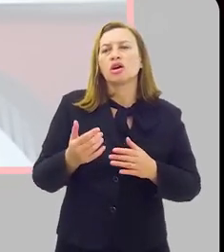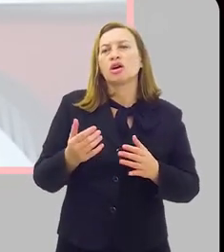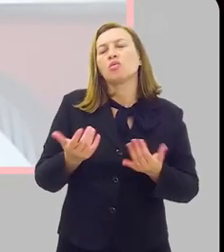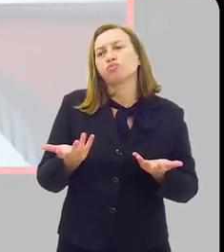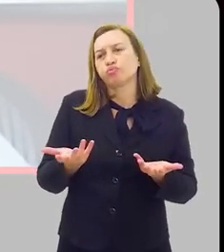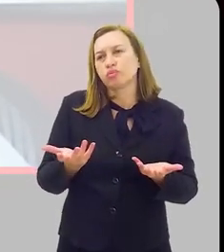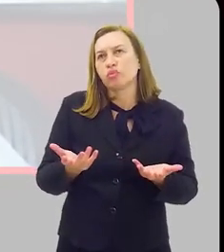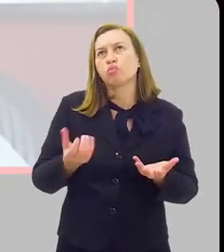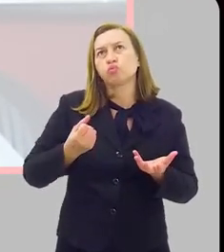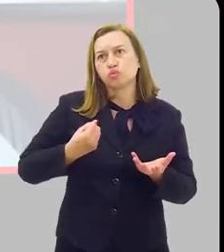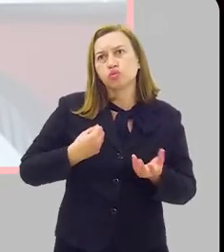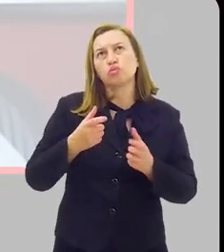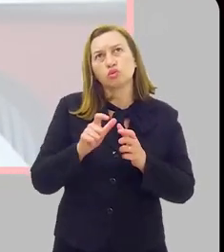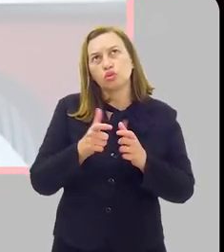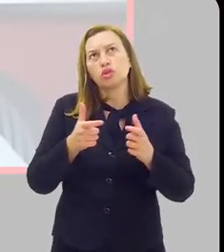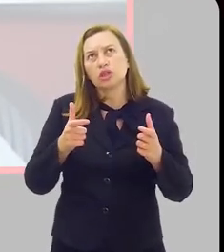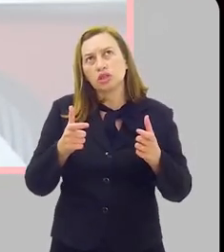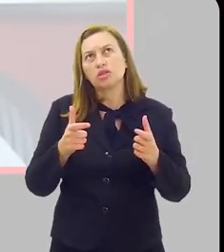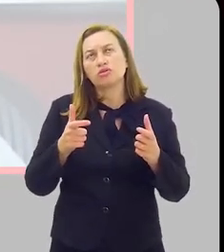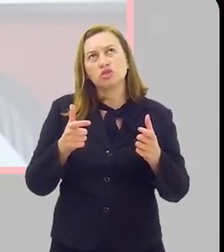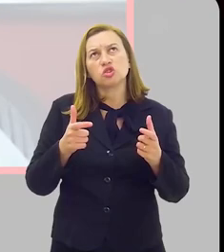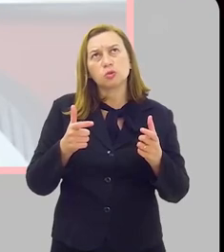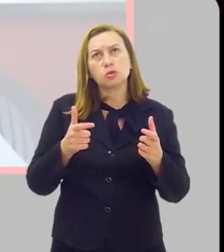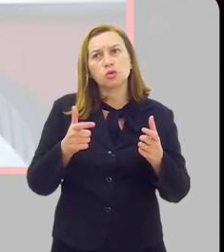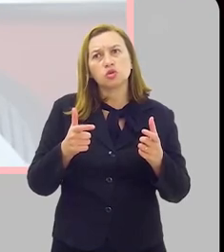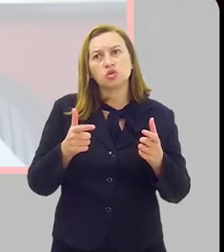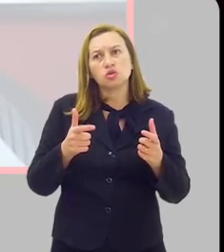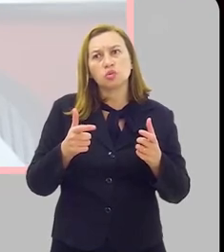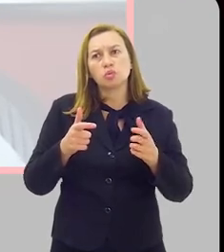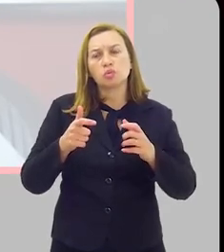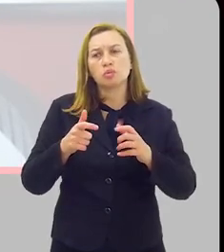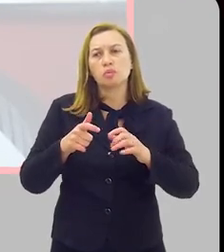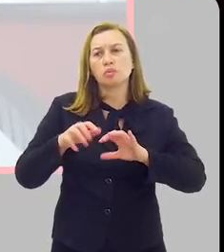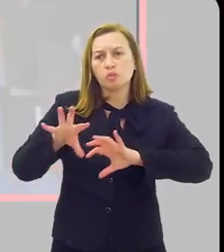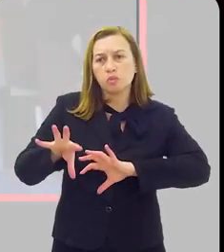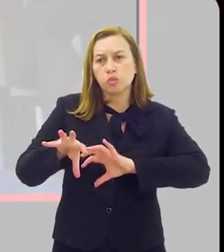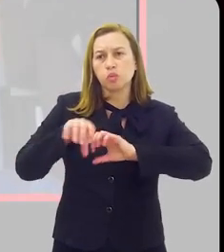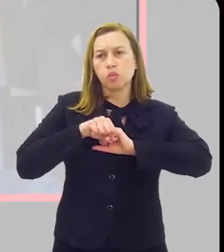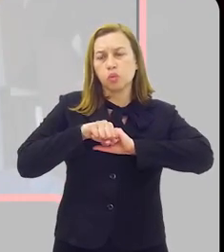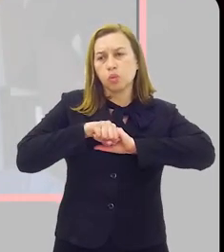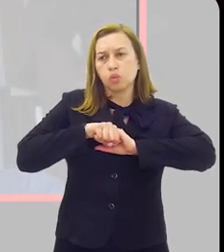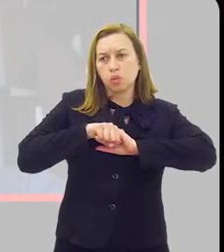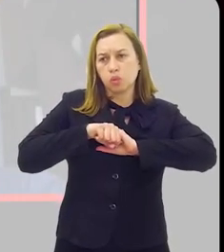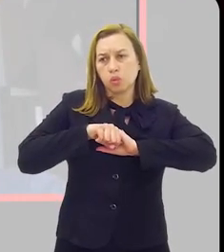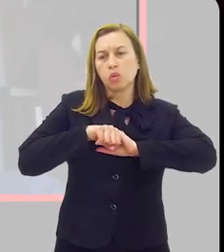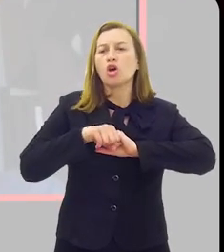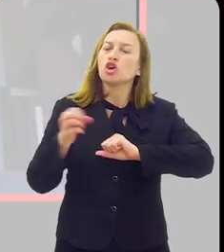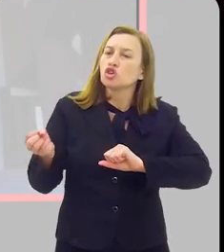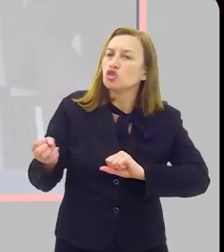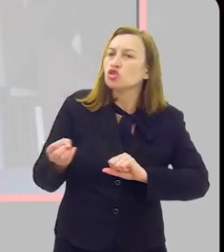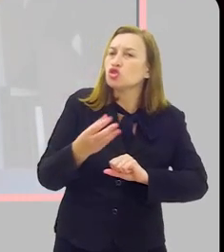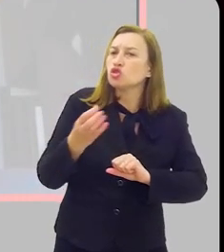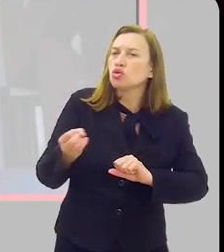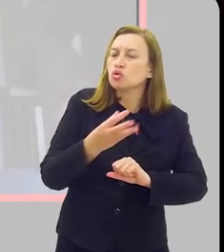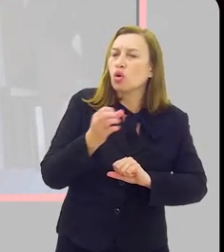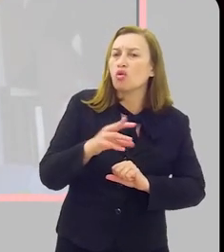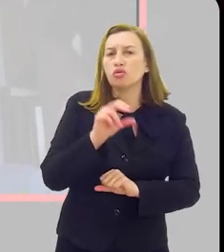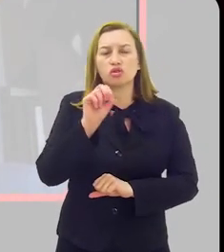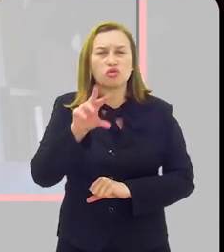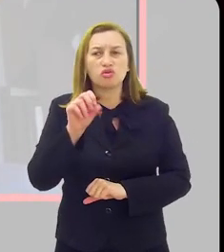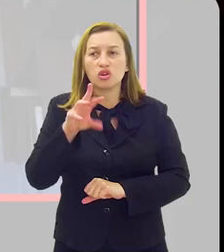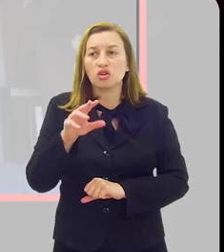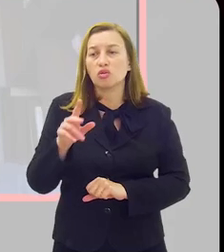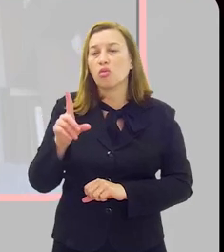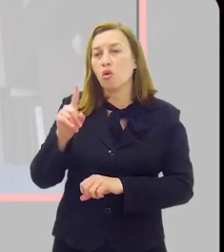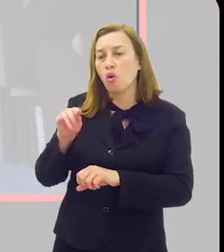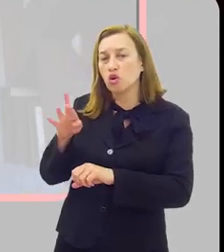Então, há um real aumento do número de casos pela circulação de novas cepas, como disse o Rodrigo, muito bem, não há